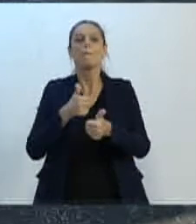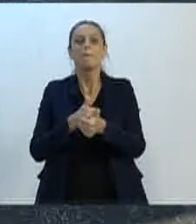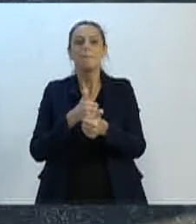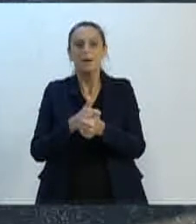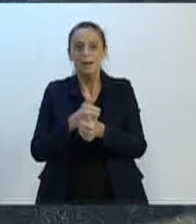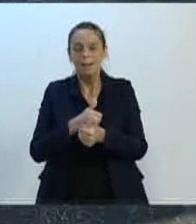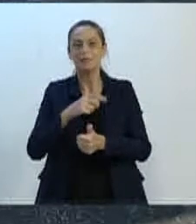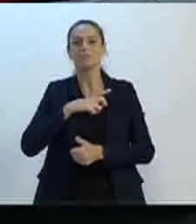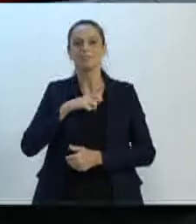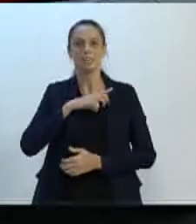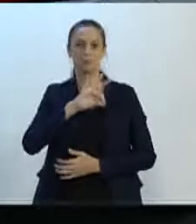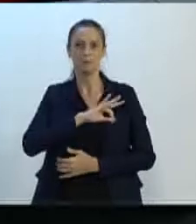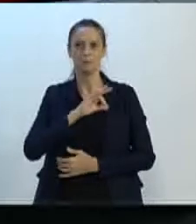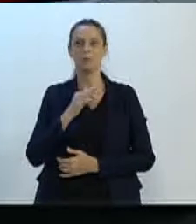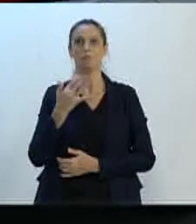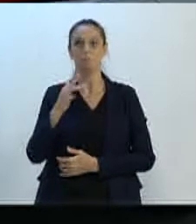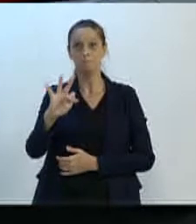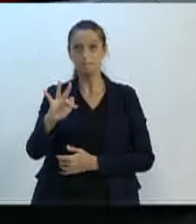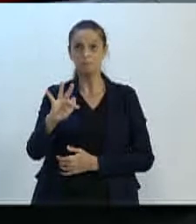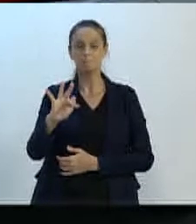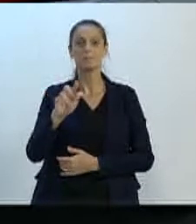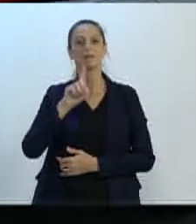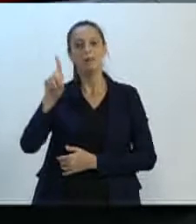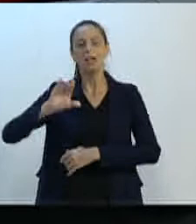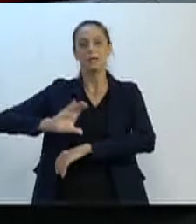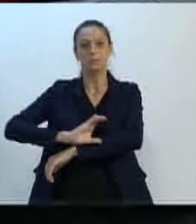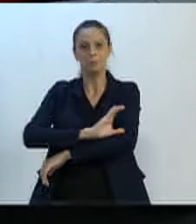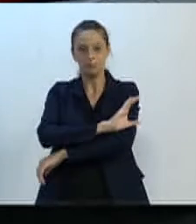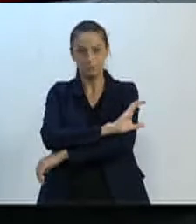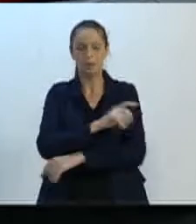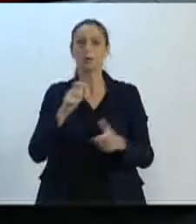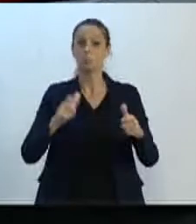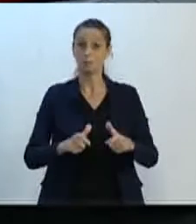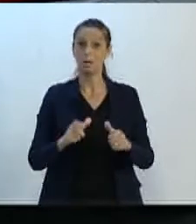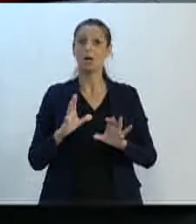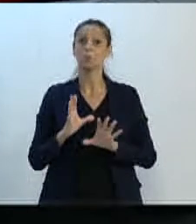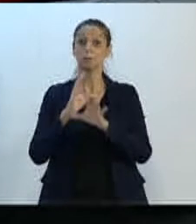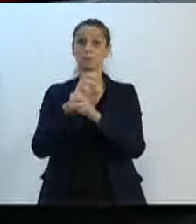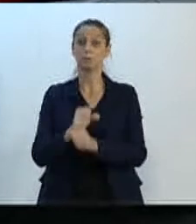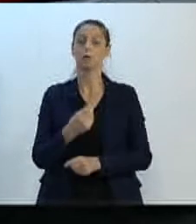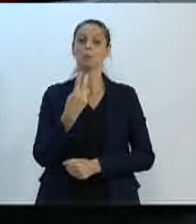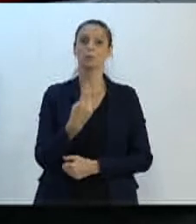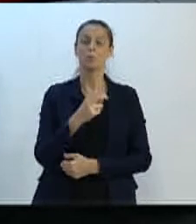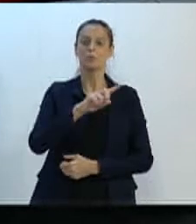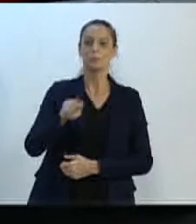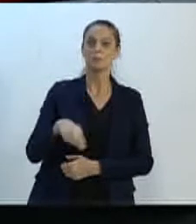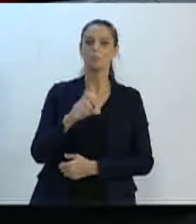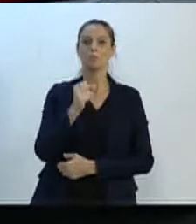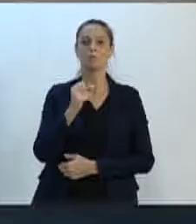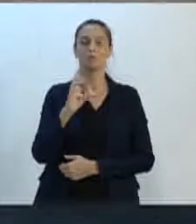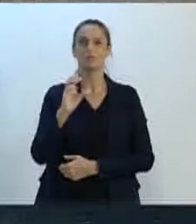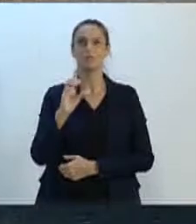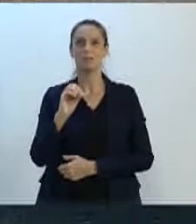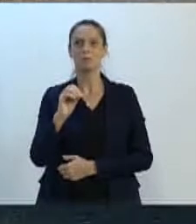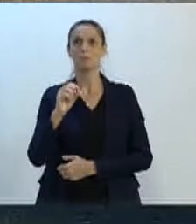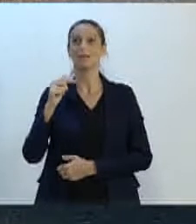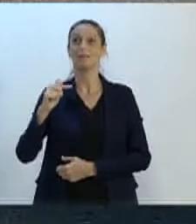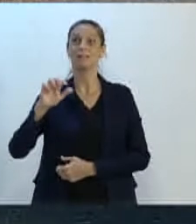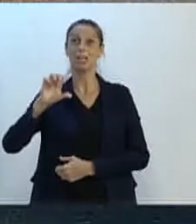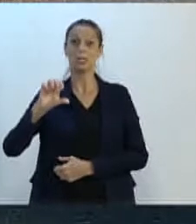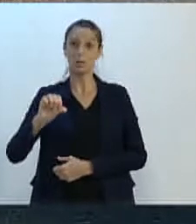Estadual, no Bairro Itupaba Central, ponto este que arrecadou R$ 2.879